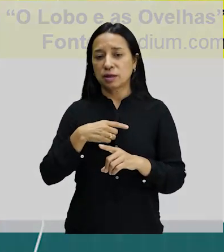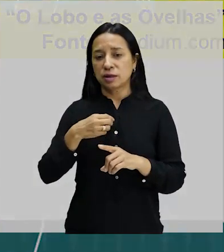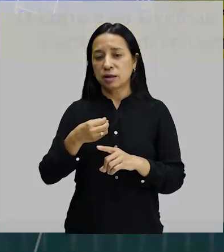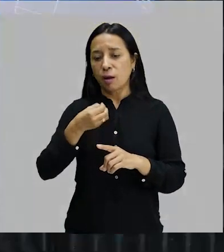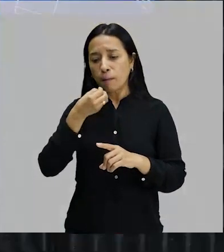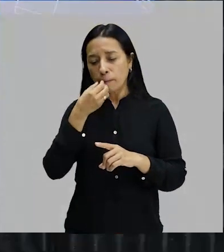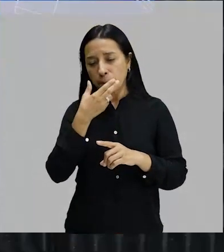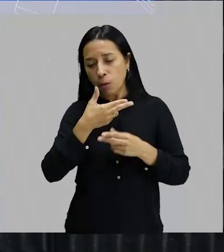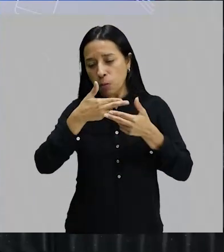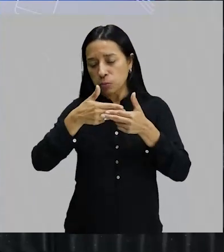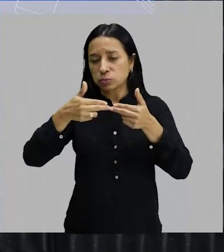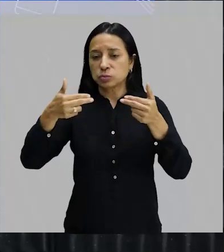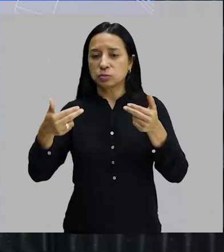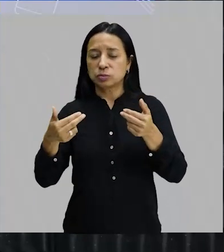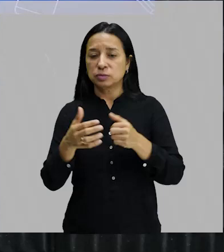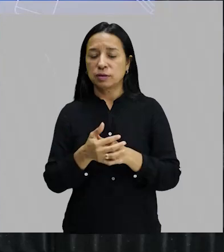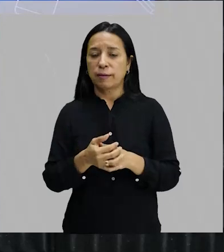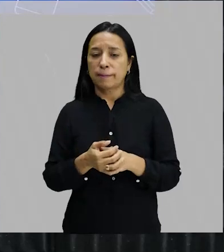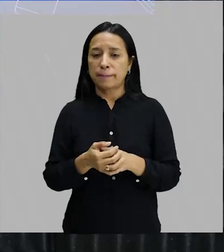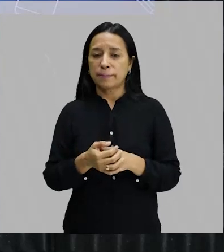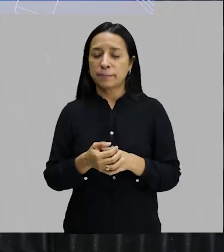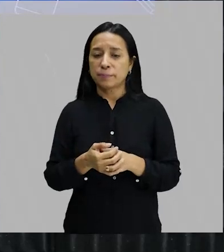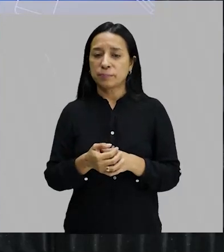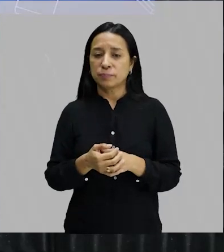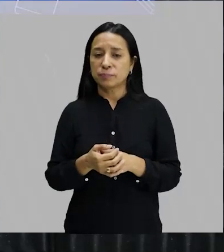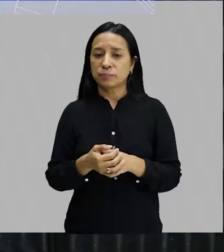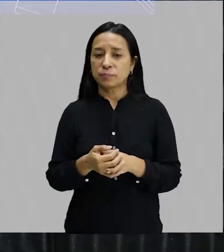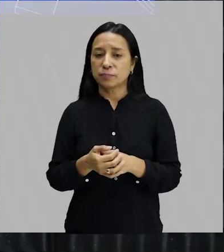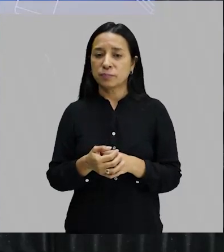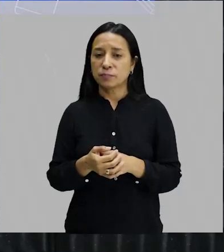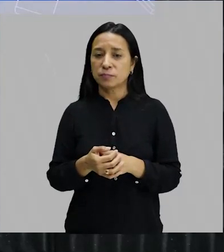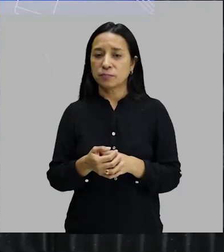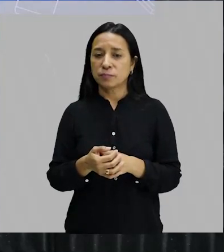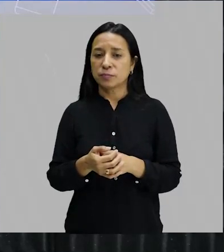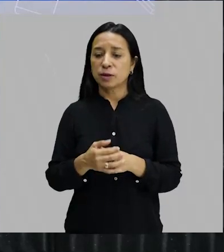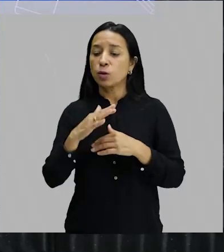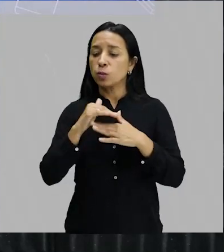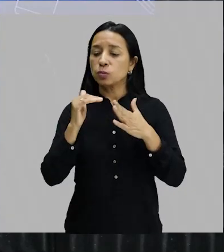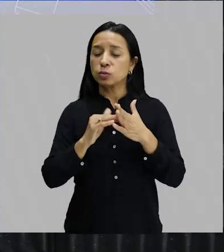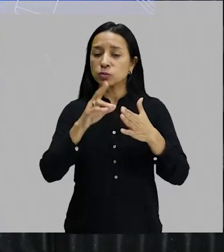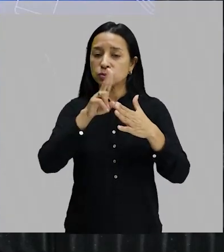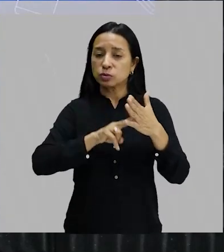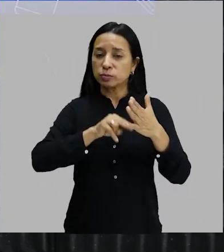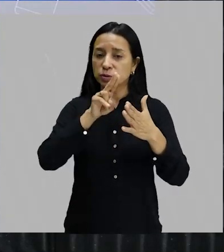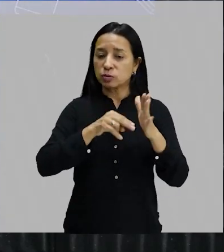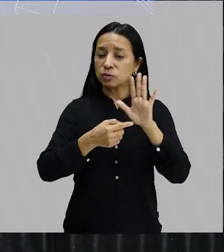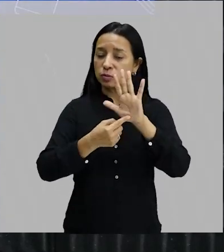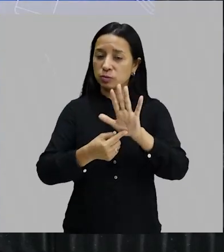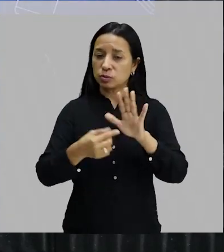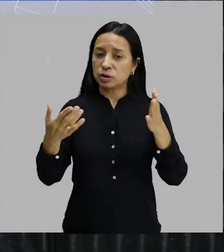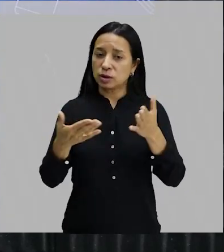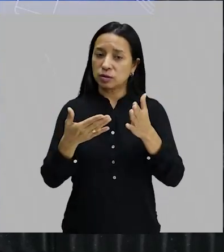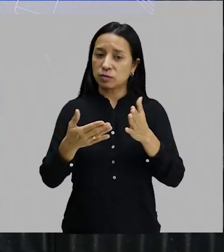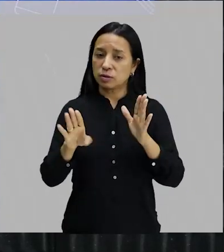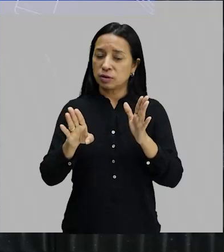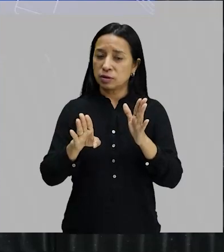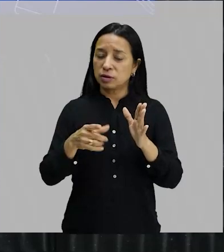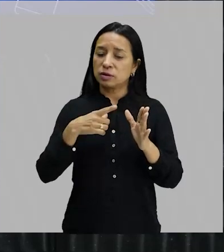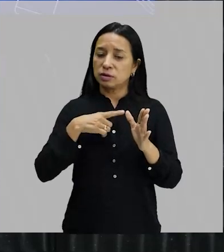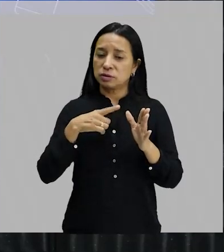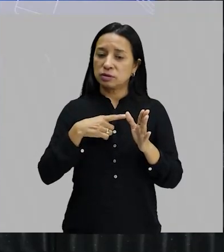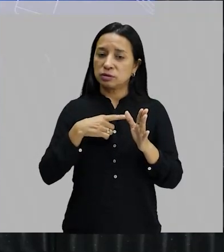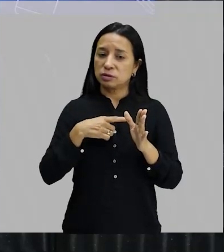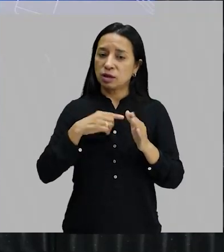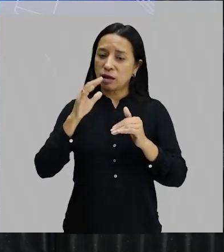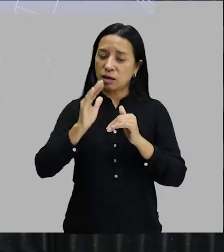Olha só que a gente tem uma situação interessante. O lamentável é que todos os pintores que eu estou citando aqui, eles tiveram carreiras muito